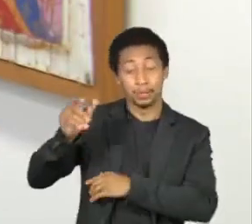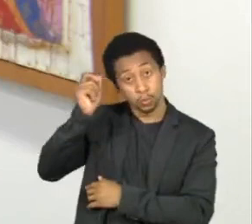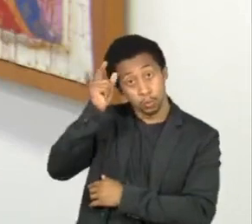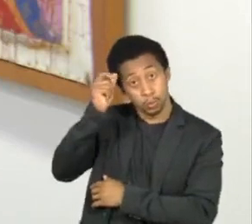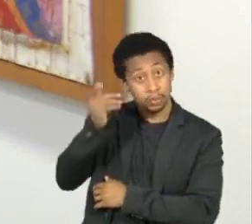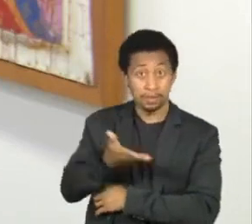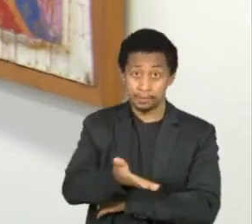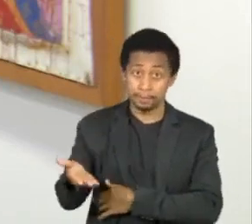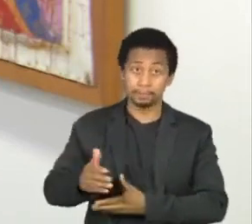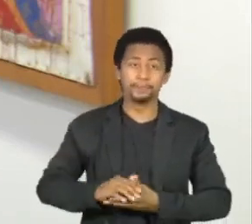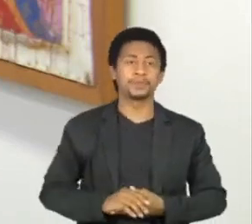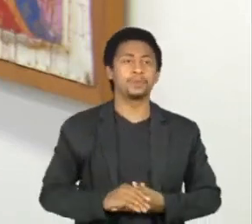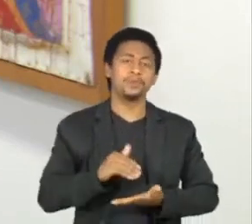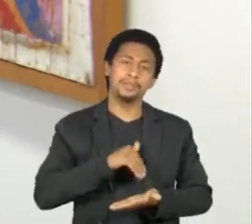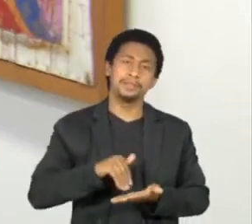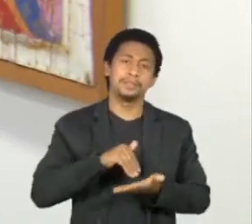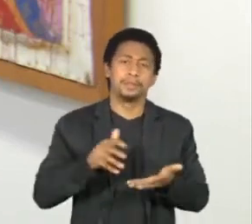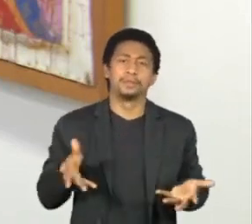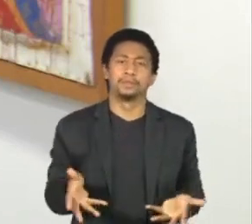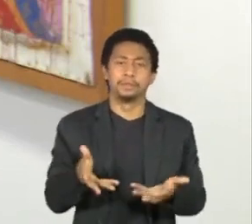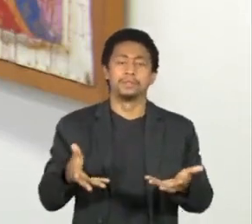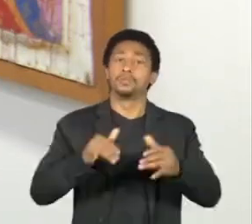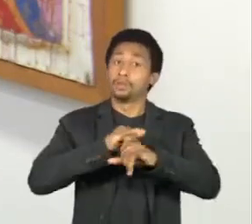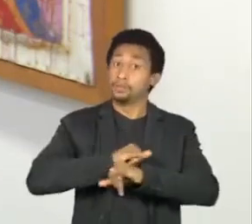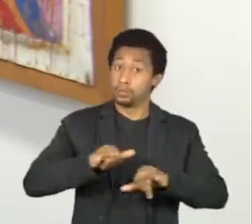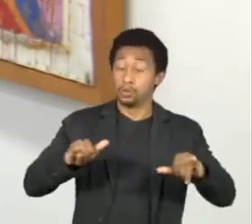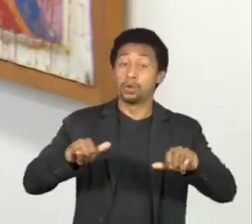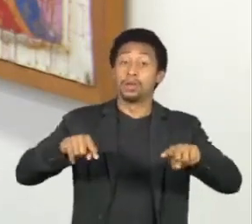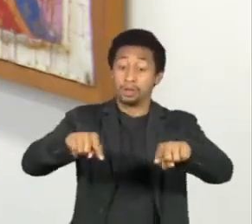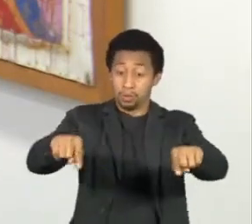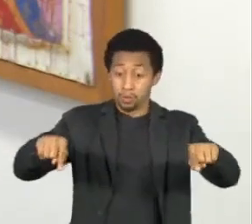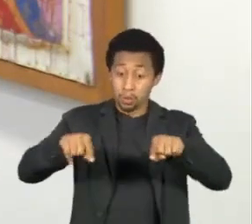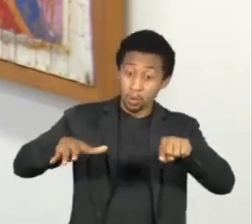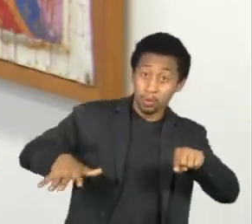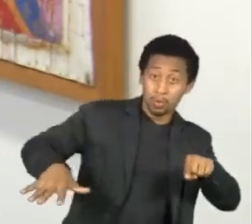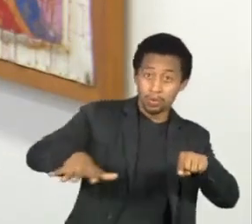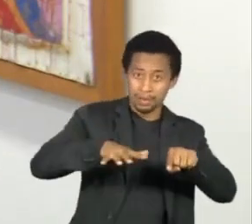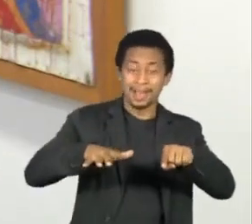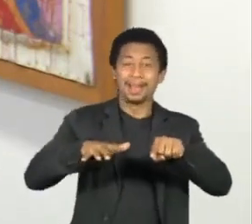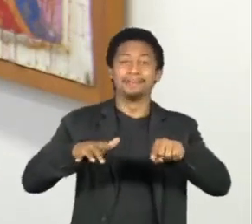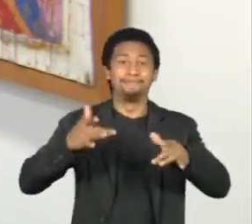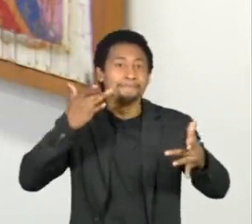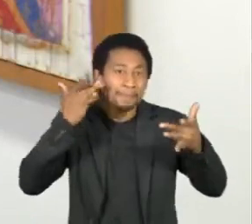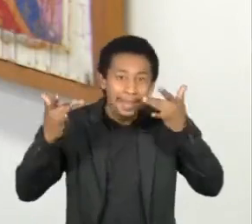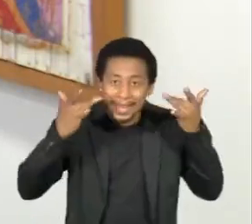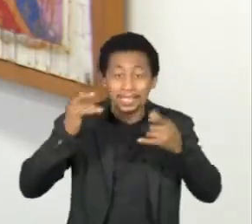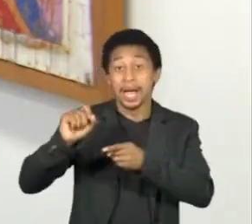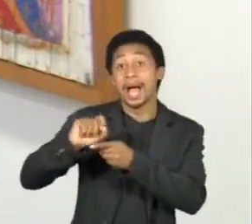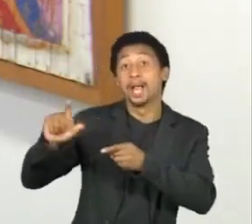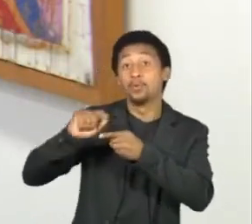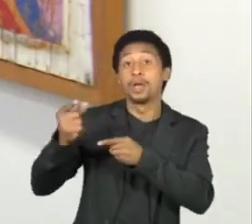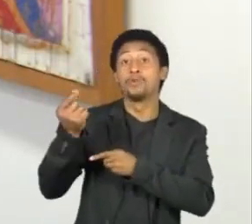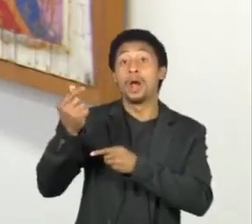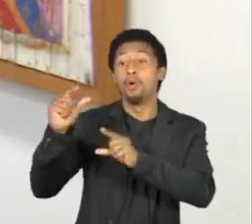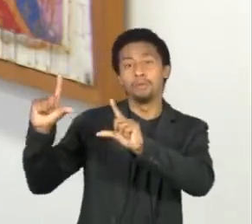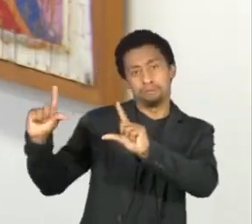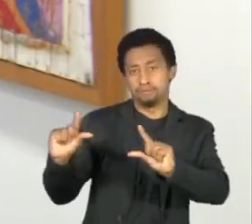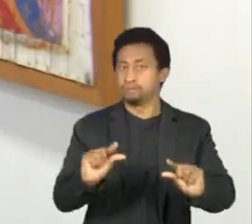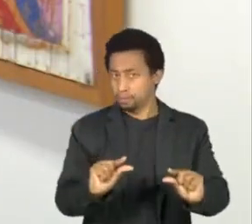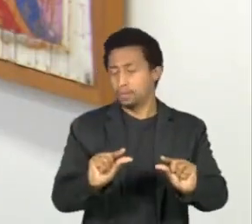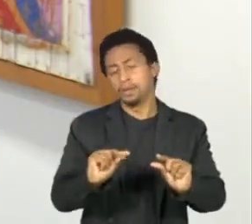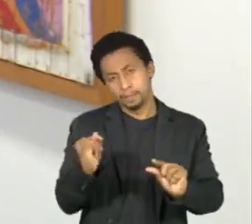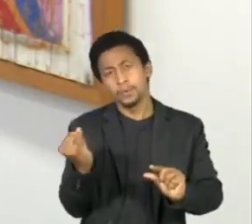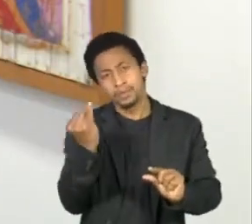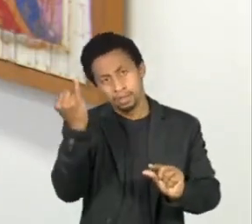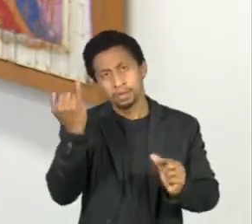prevista pelo secretário de incentivo é diminuir o valor de aluguéis de locais para a realização de peças teatrais, por exemplo. Porciúncula quer estabelecer um